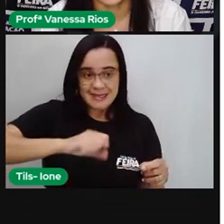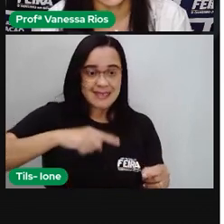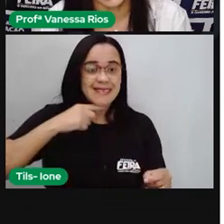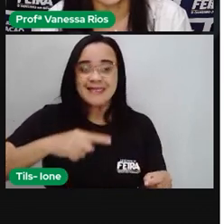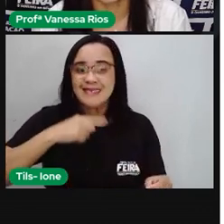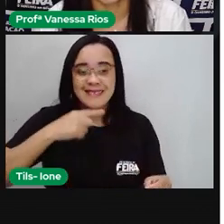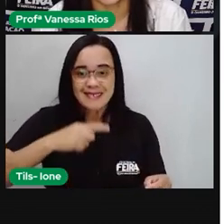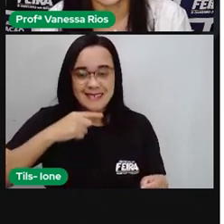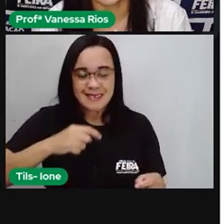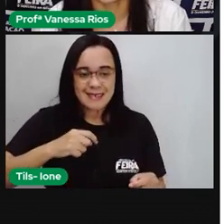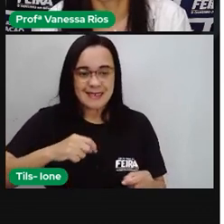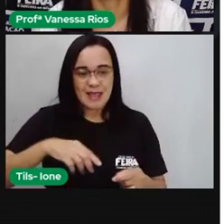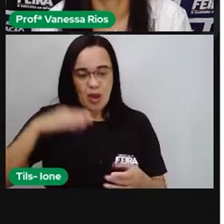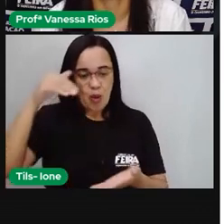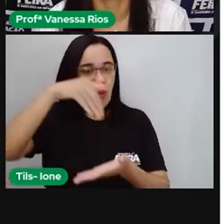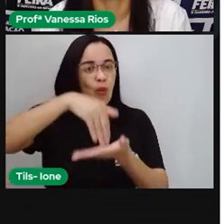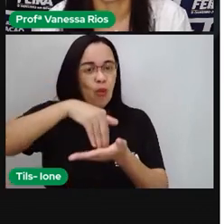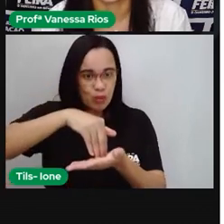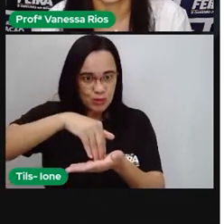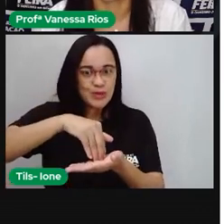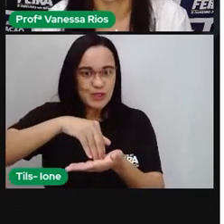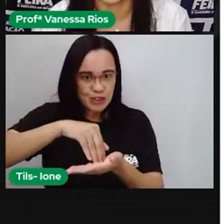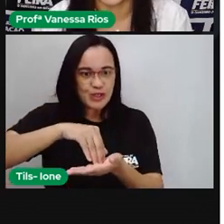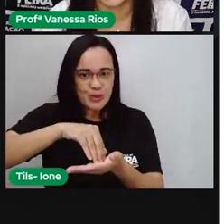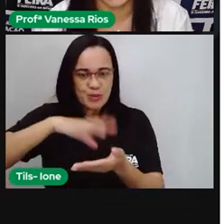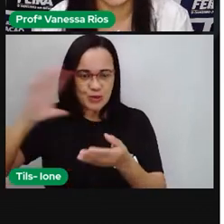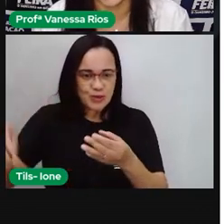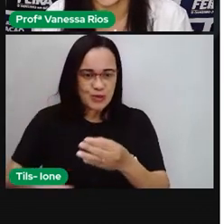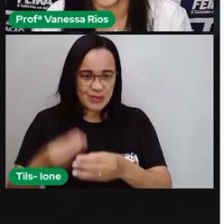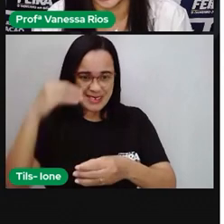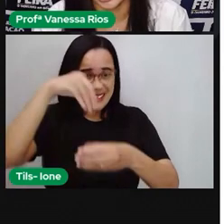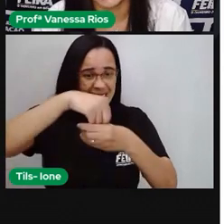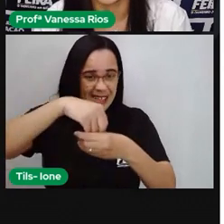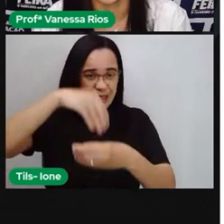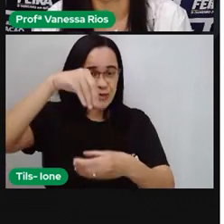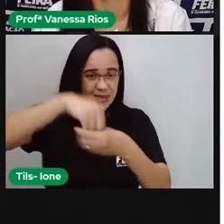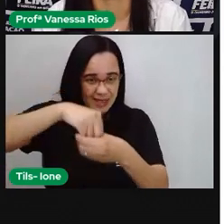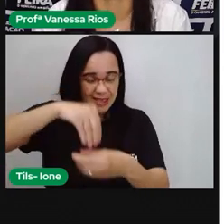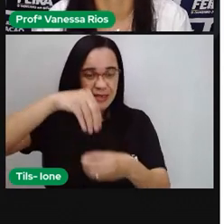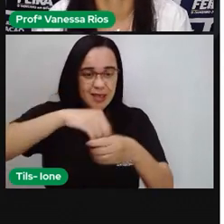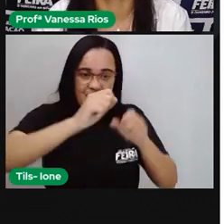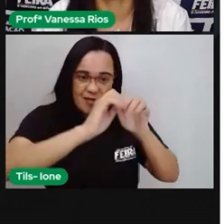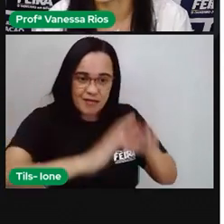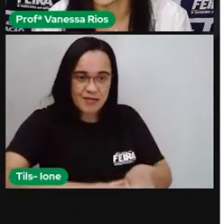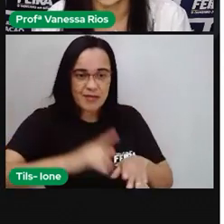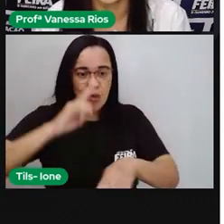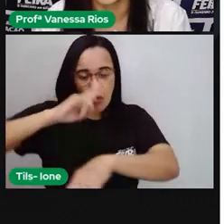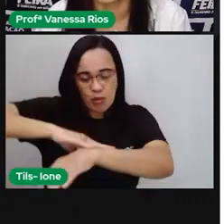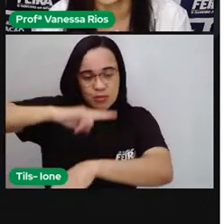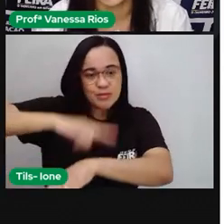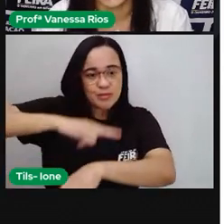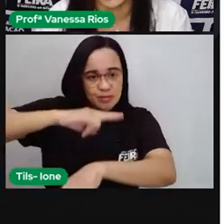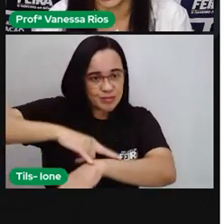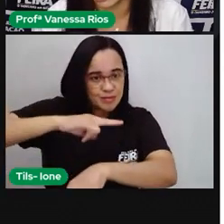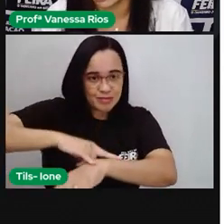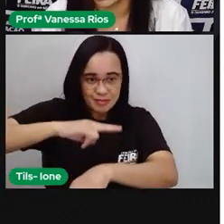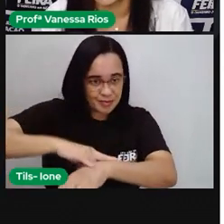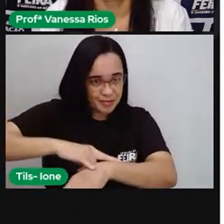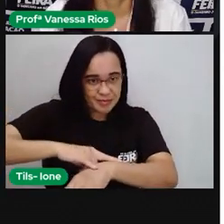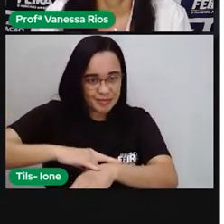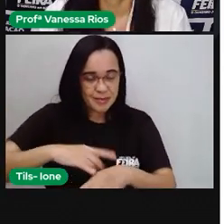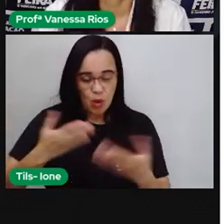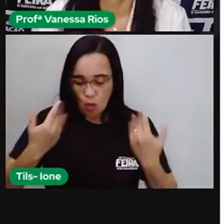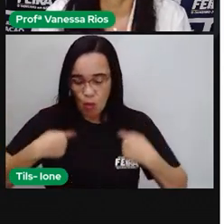A bexiga, que vai aí acumulando, né? A urina ou xixi, não é? Que é aquilo que o corpo não utilizou